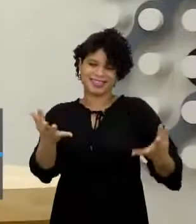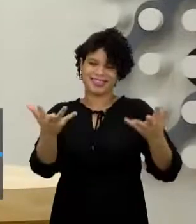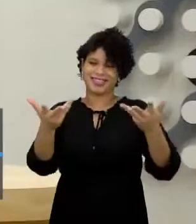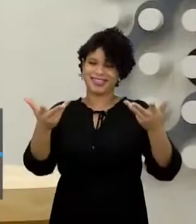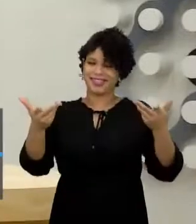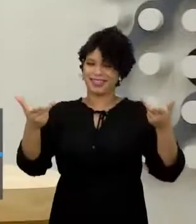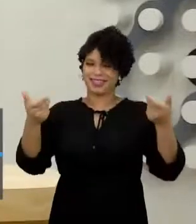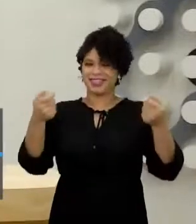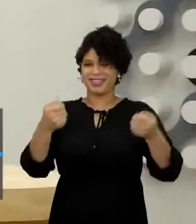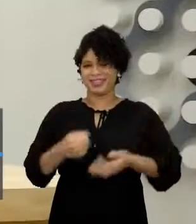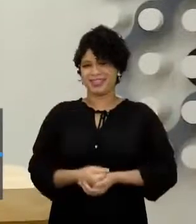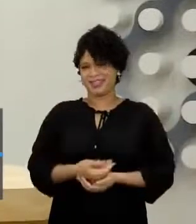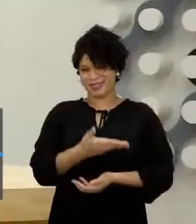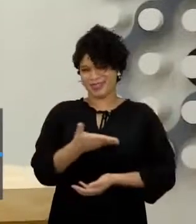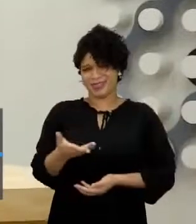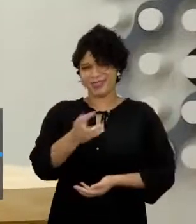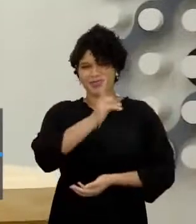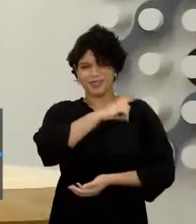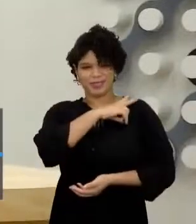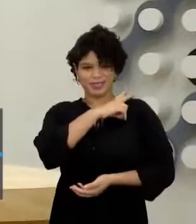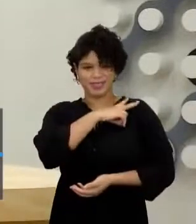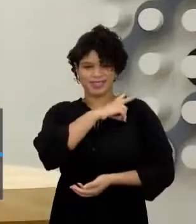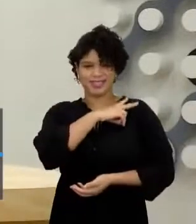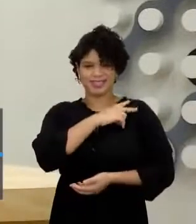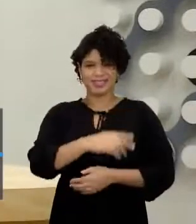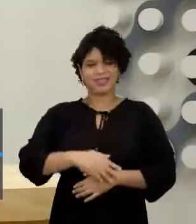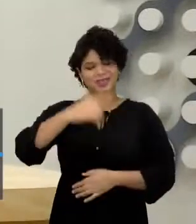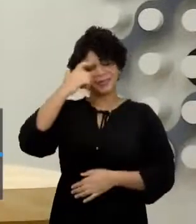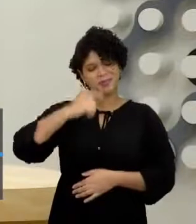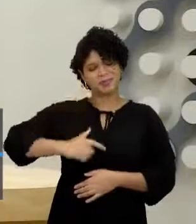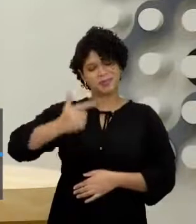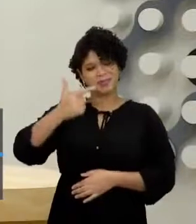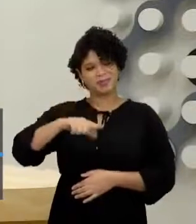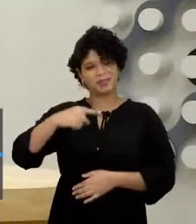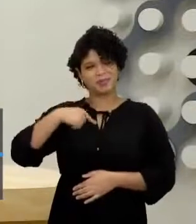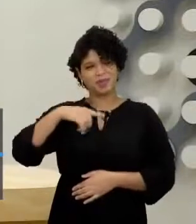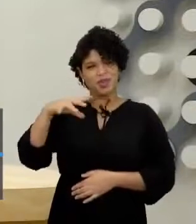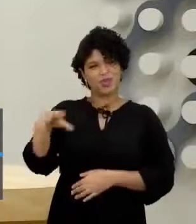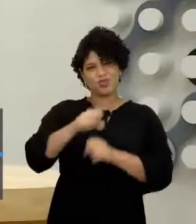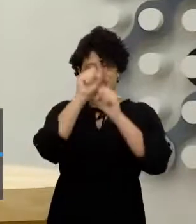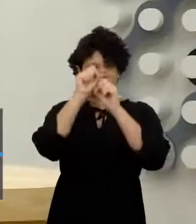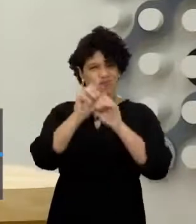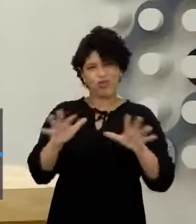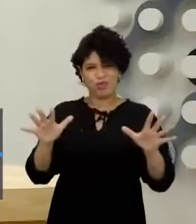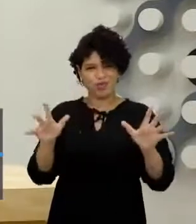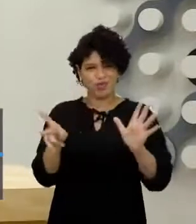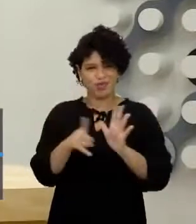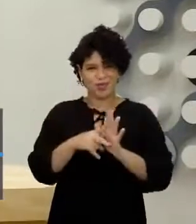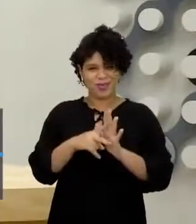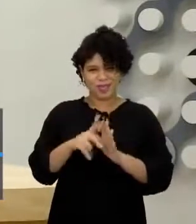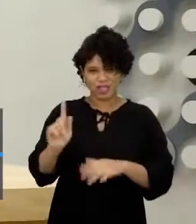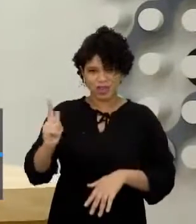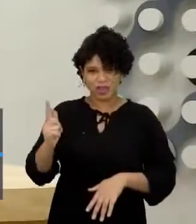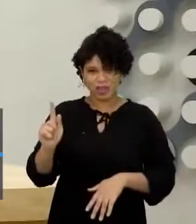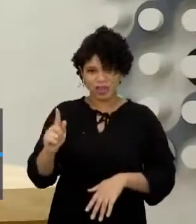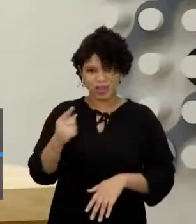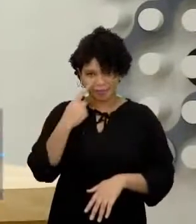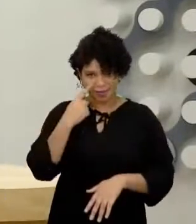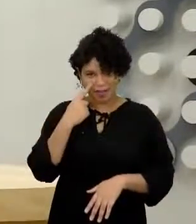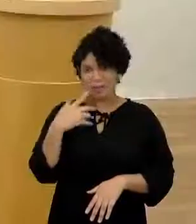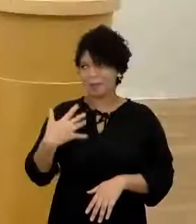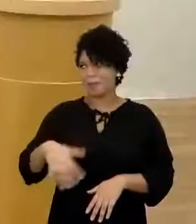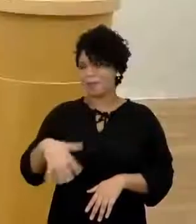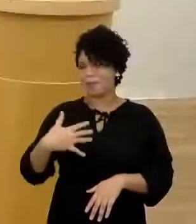da segunda série do ensino médio, olha que novo bruxo, na geografia Olha, bacana hein?